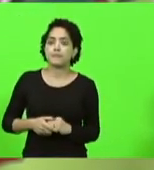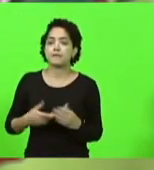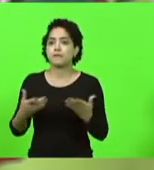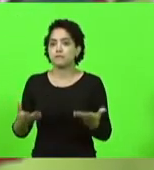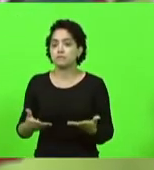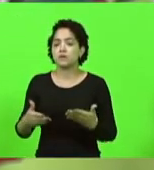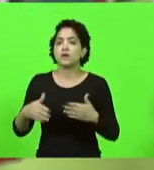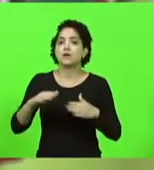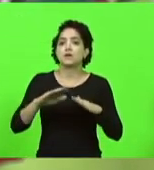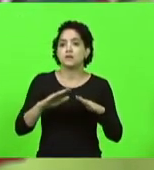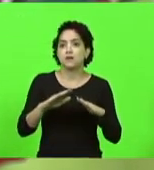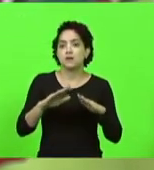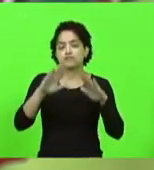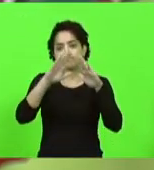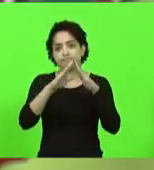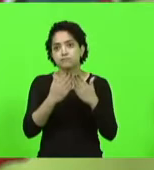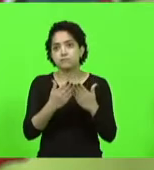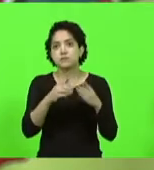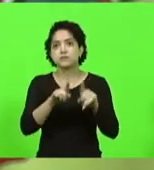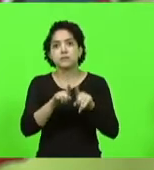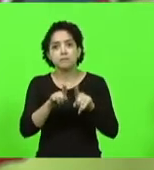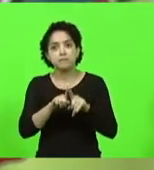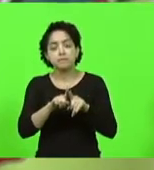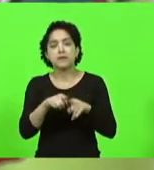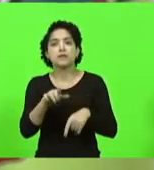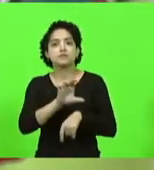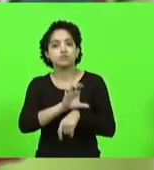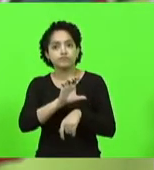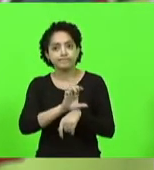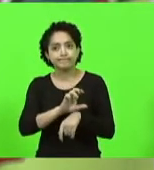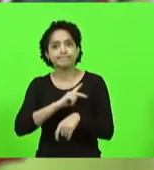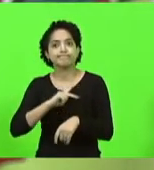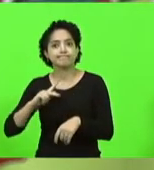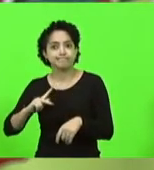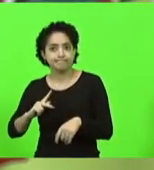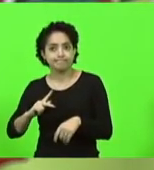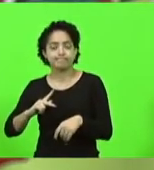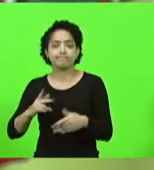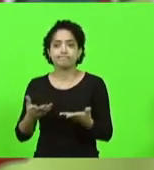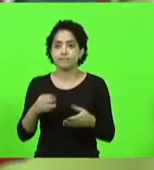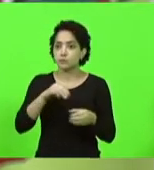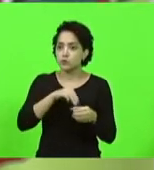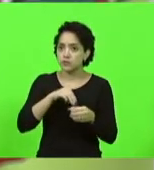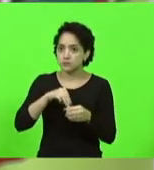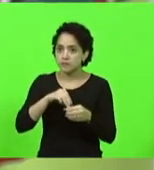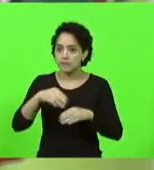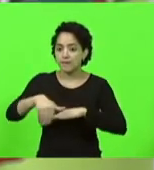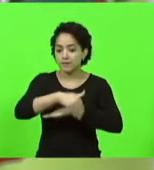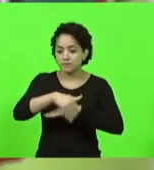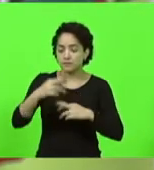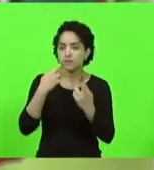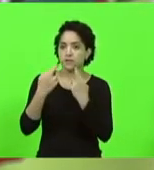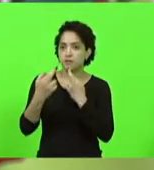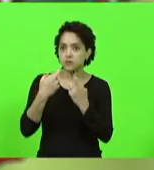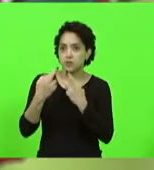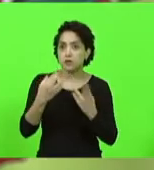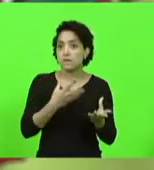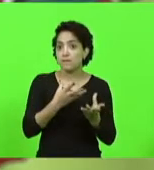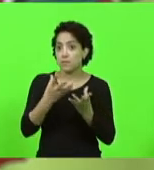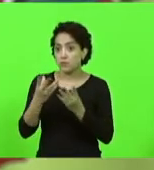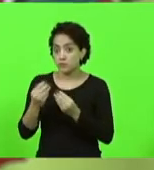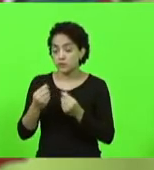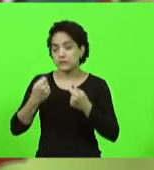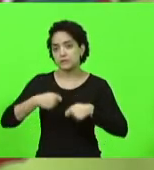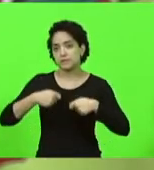hospitais, escolas públicas municipais, inclusive, nas nossas rodovias, muitas delas ainda que